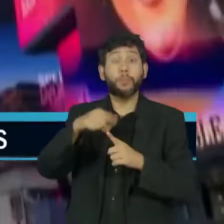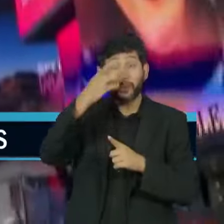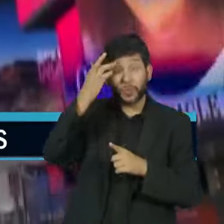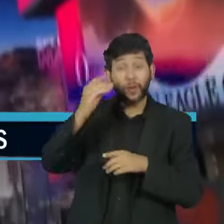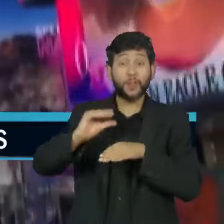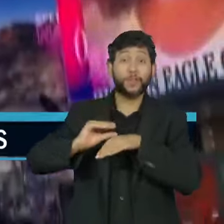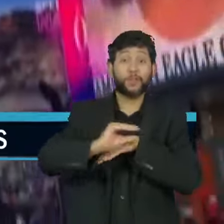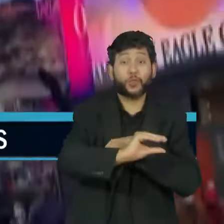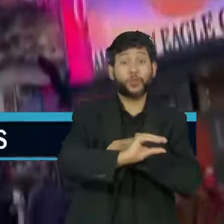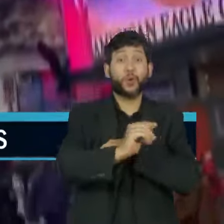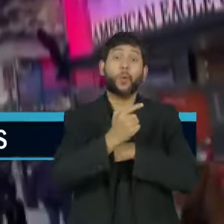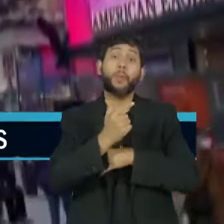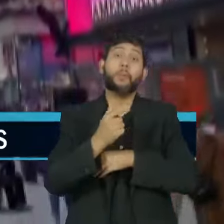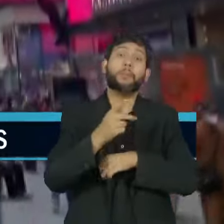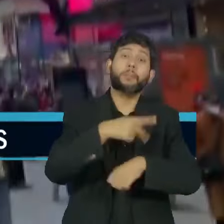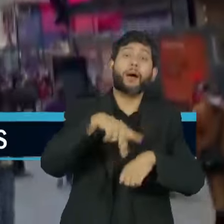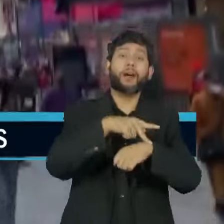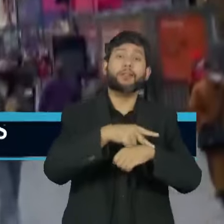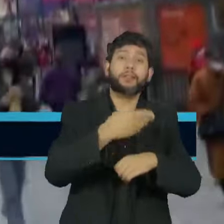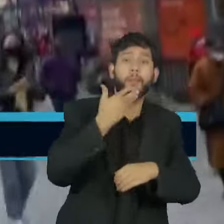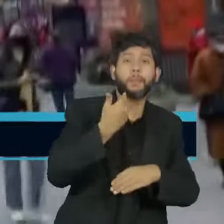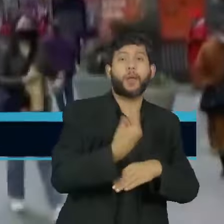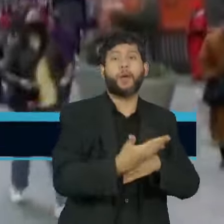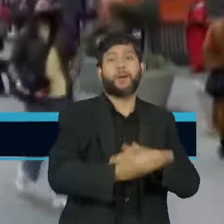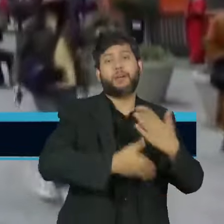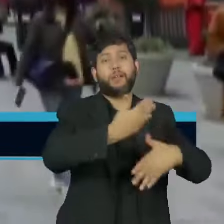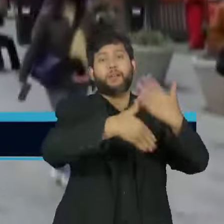para o país em busca de uma melhor e mais segura remuneração.